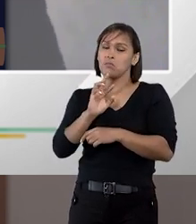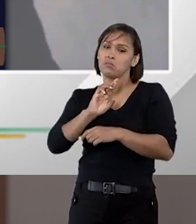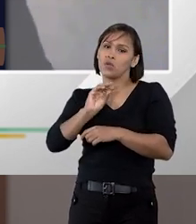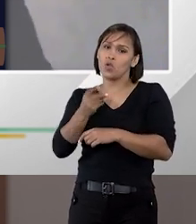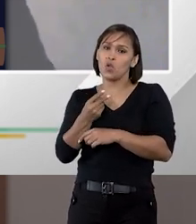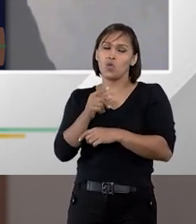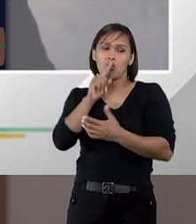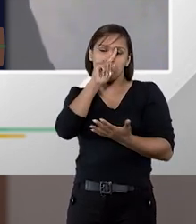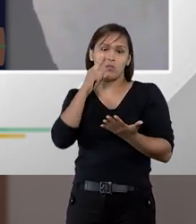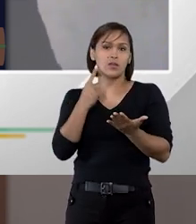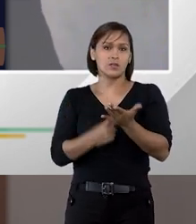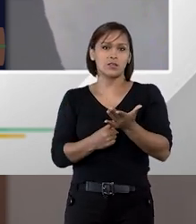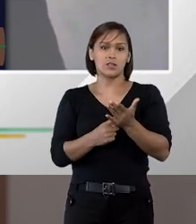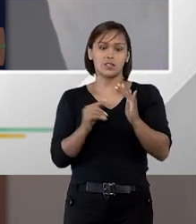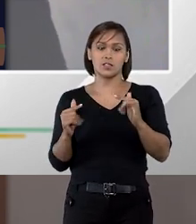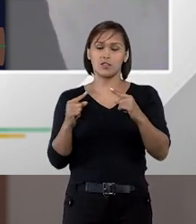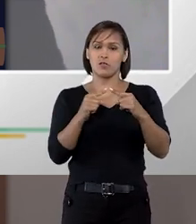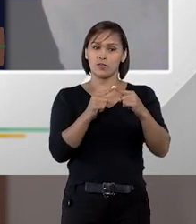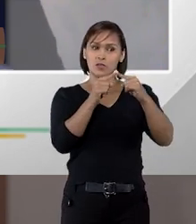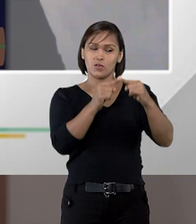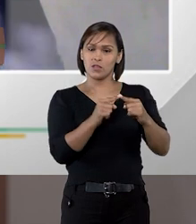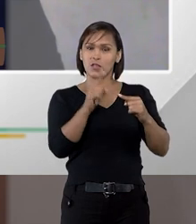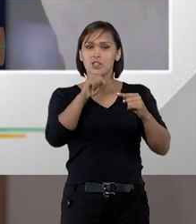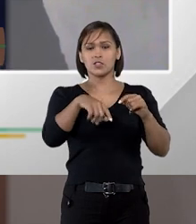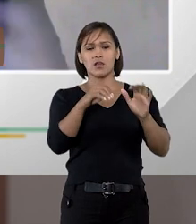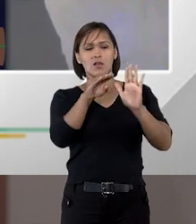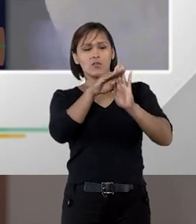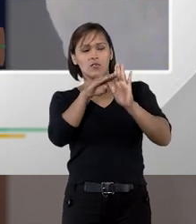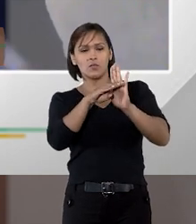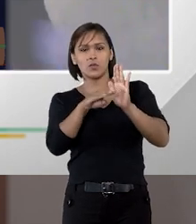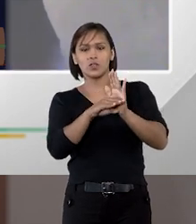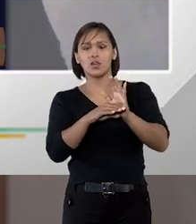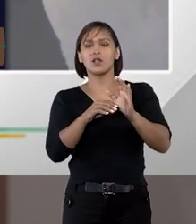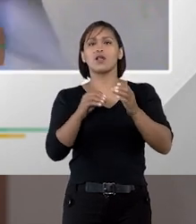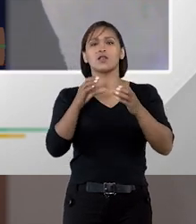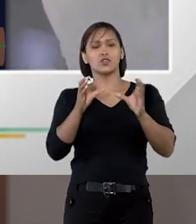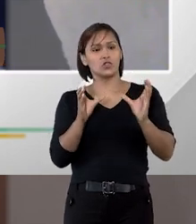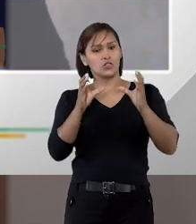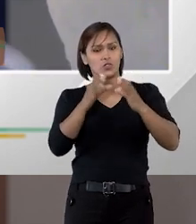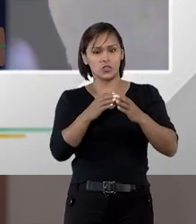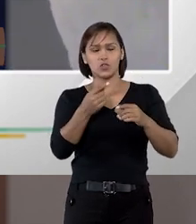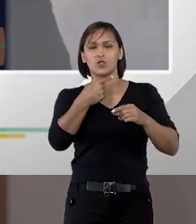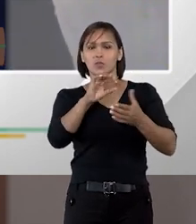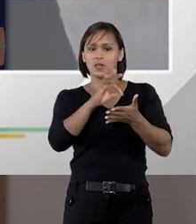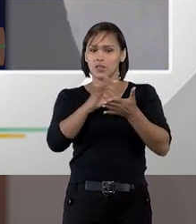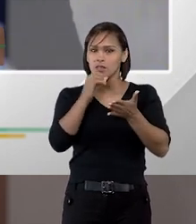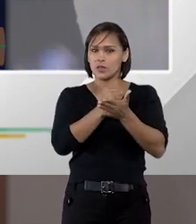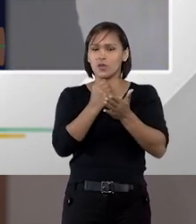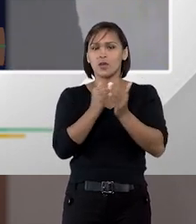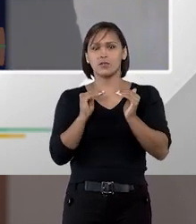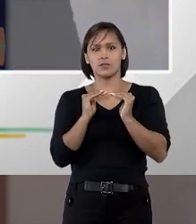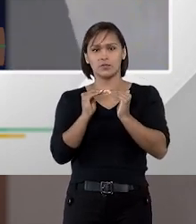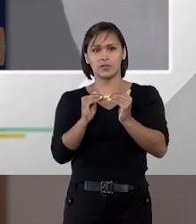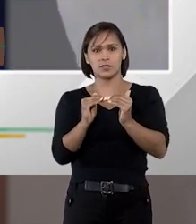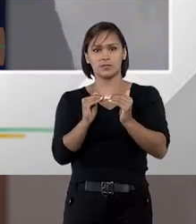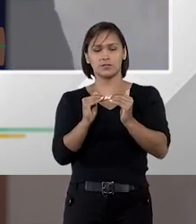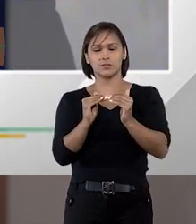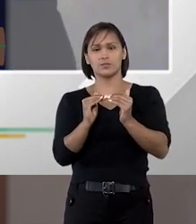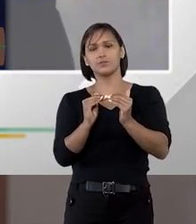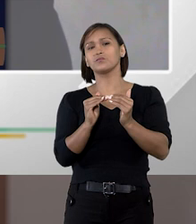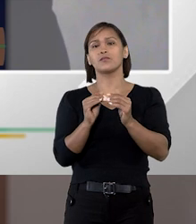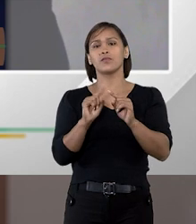seja para tomar uma decisão vinculante isso vai depender da modelagem de disputas de board que cada contrato vai estabelecer